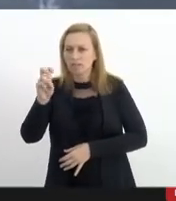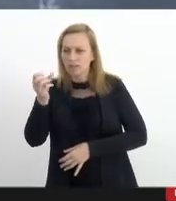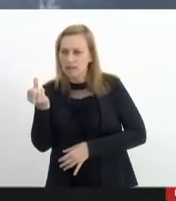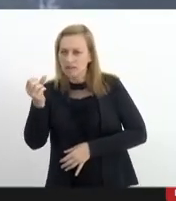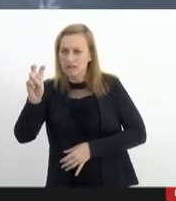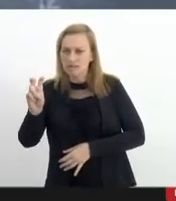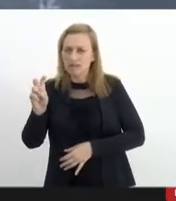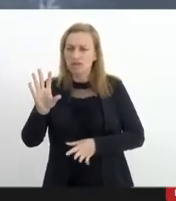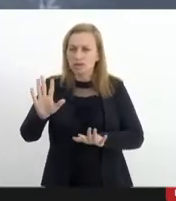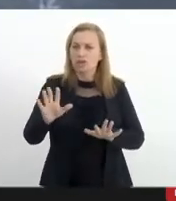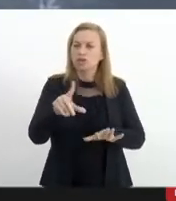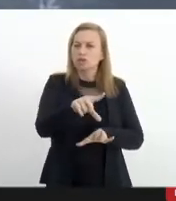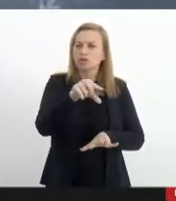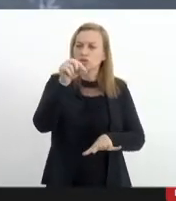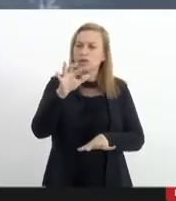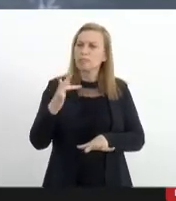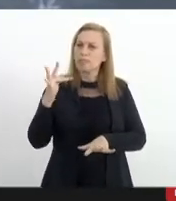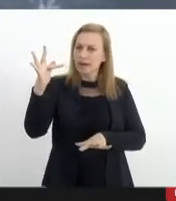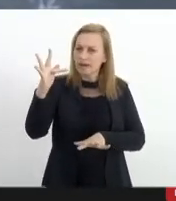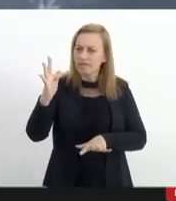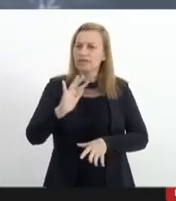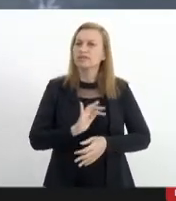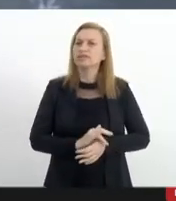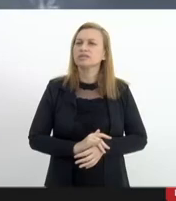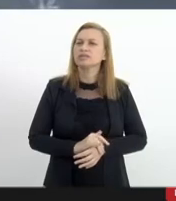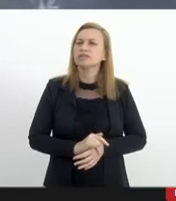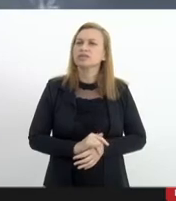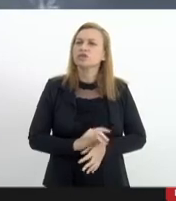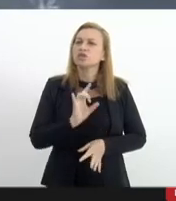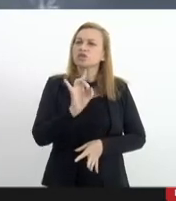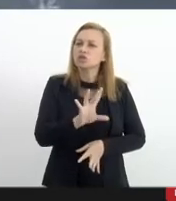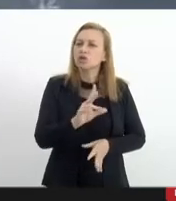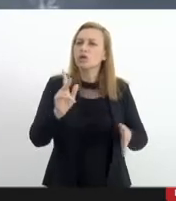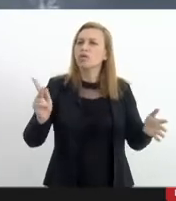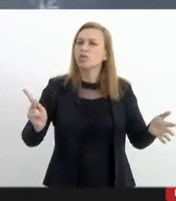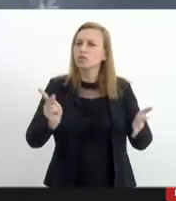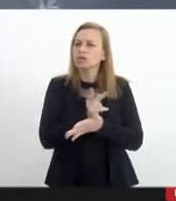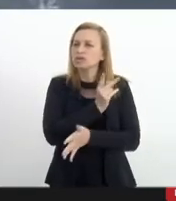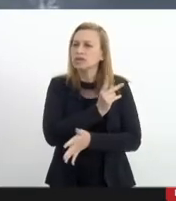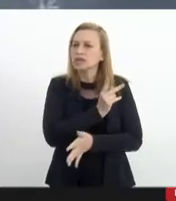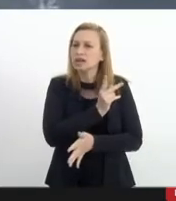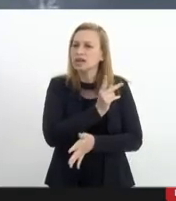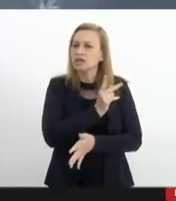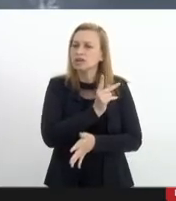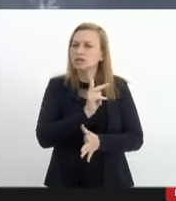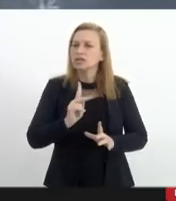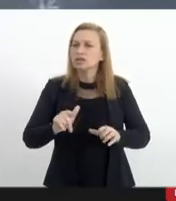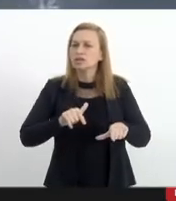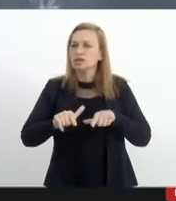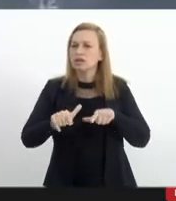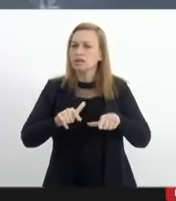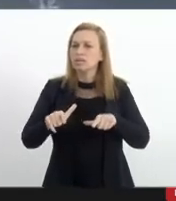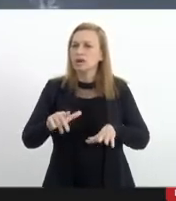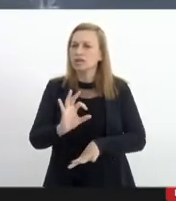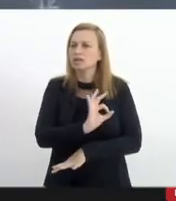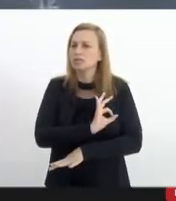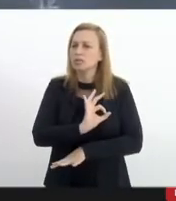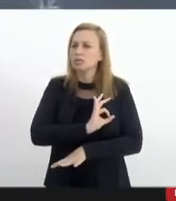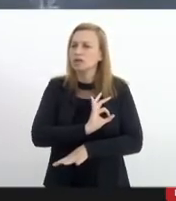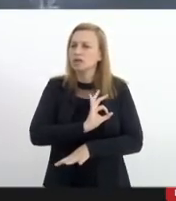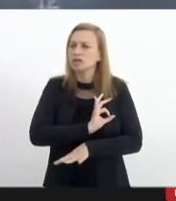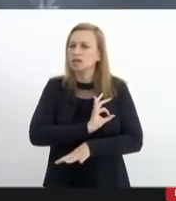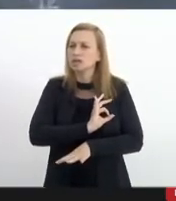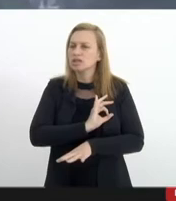prévia do relator Fachin que só deverá ocorrer operações policiais no estado do Rio de Janeiro